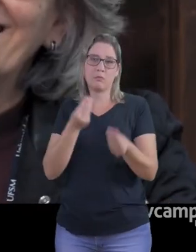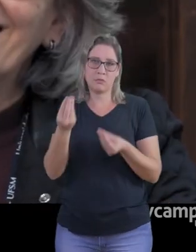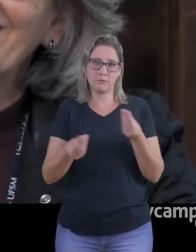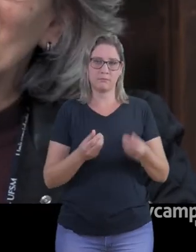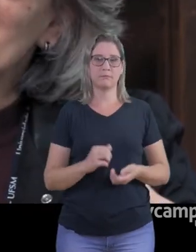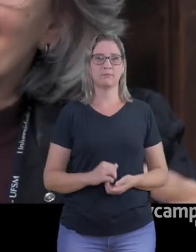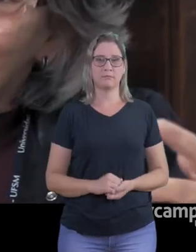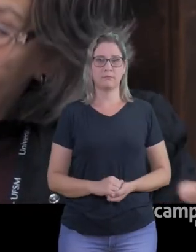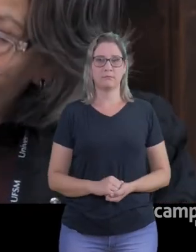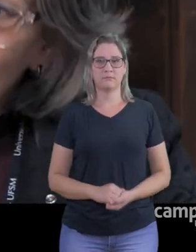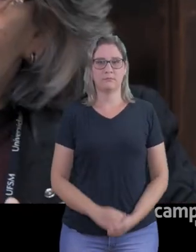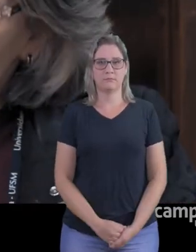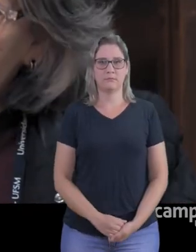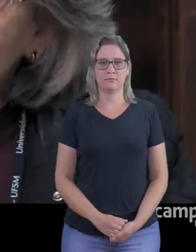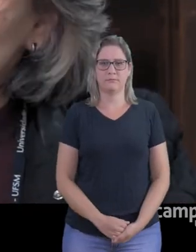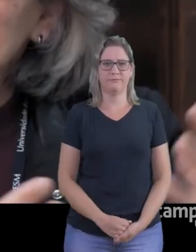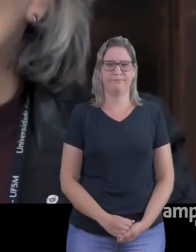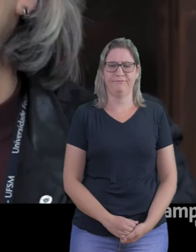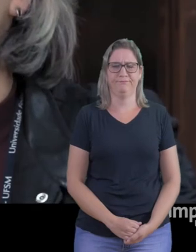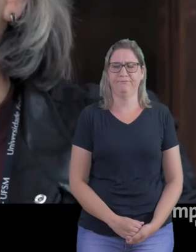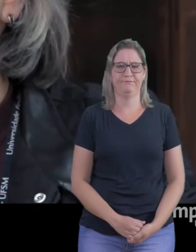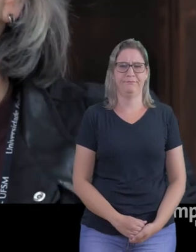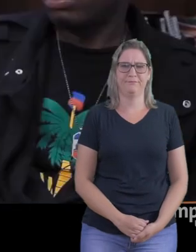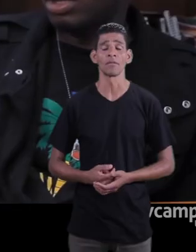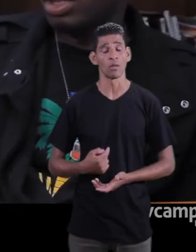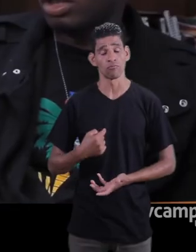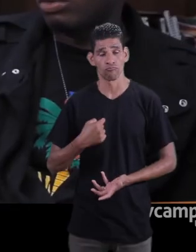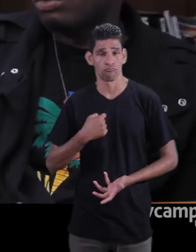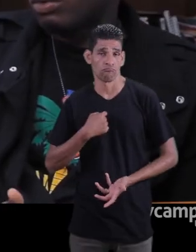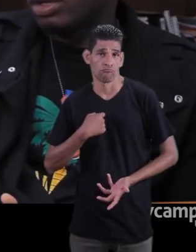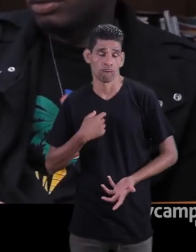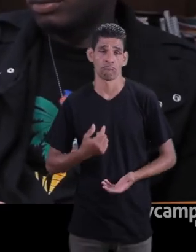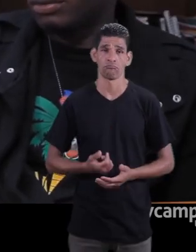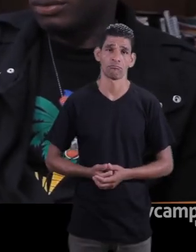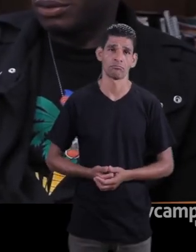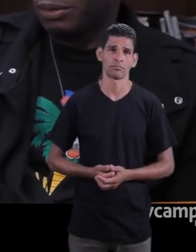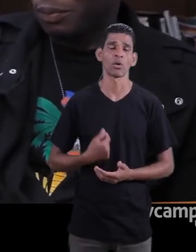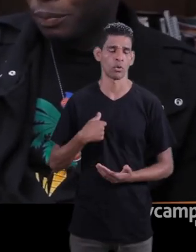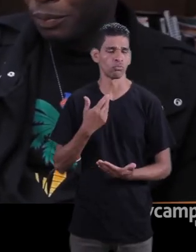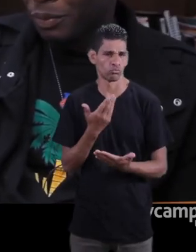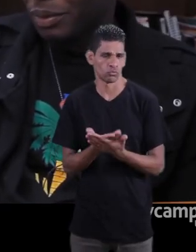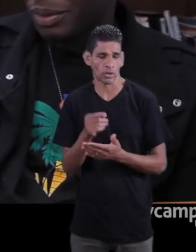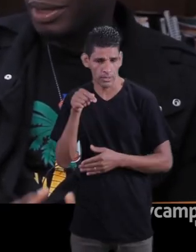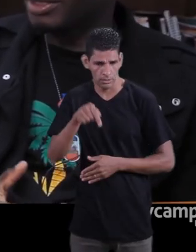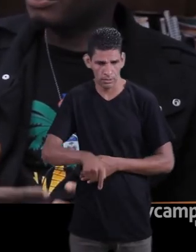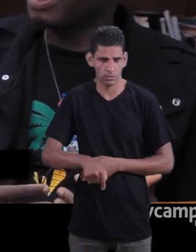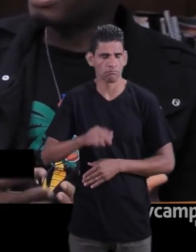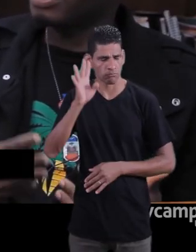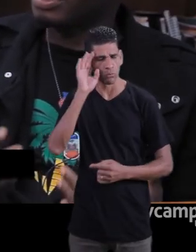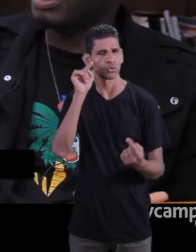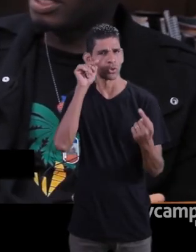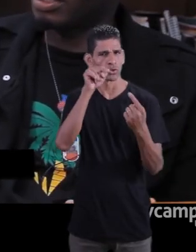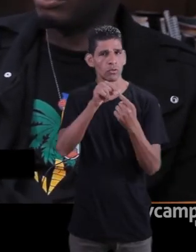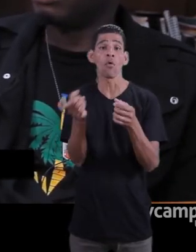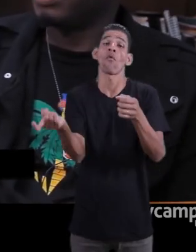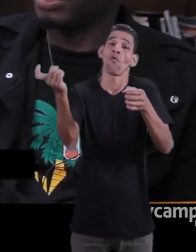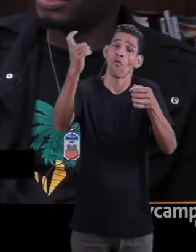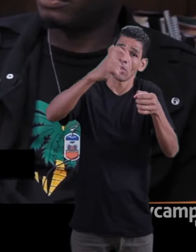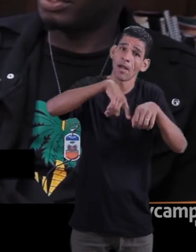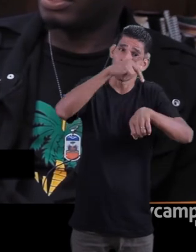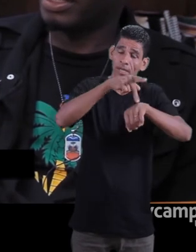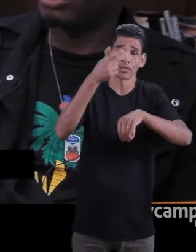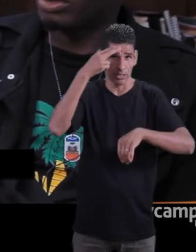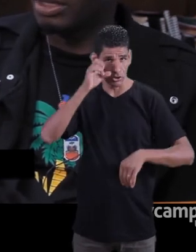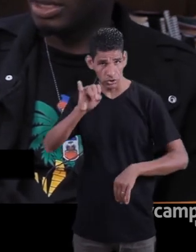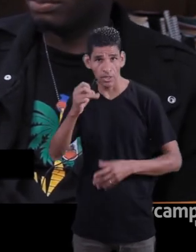dos cidadãos haitianos no seu país. Eu, quanto estudante que tem o